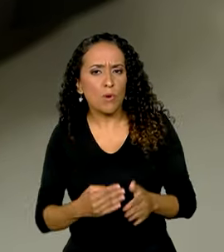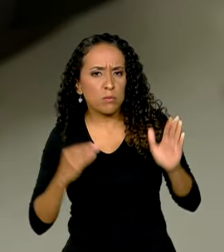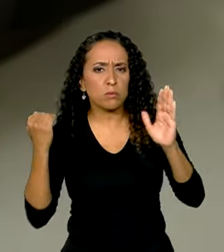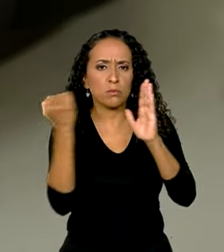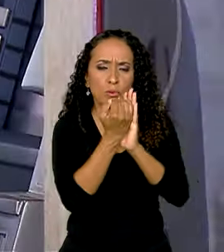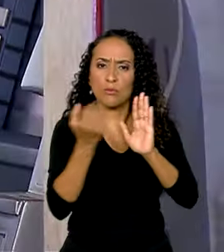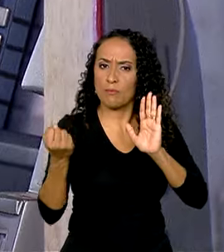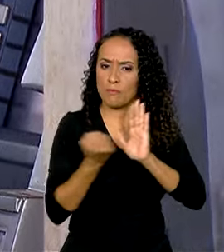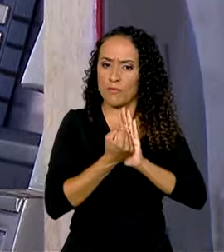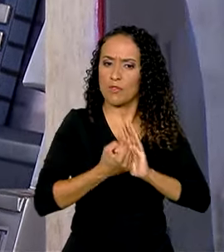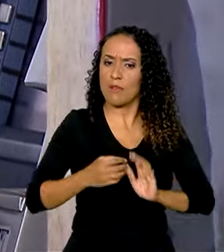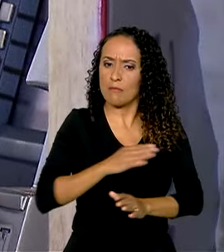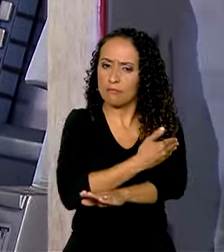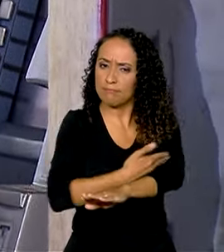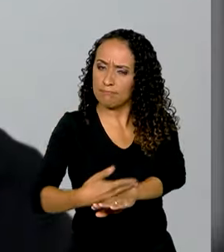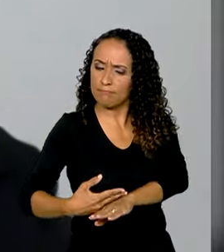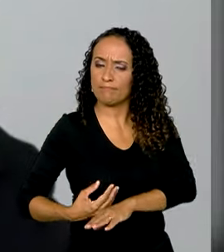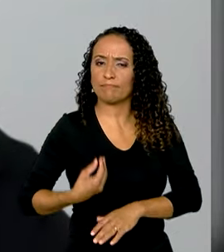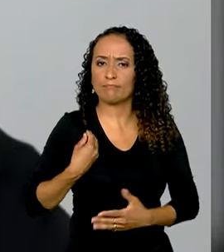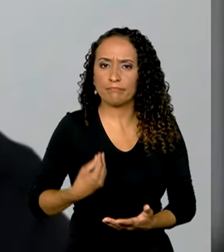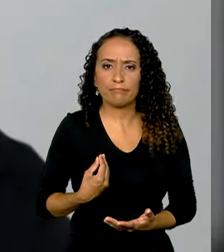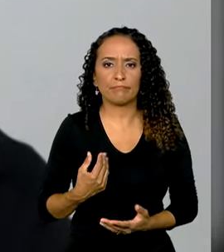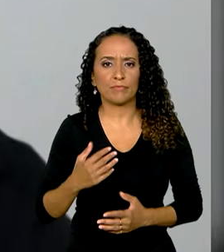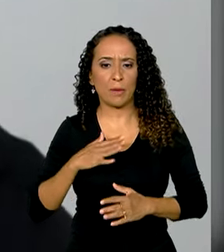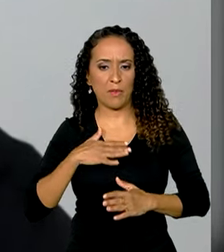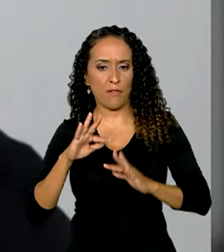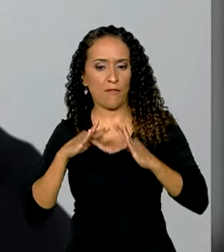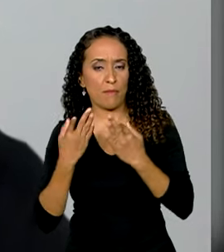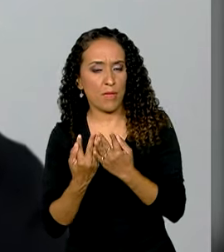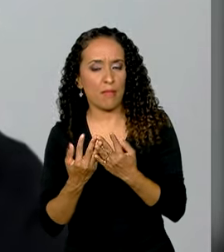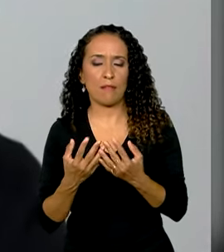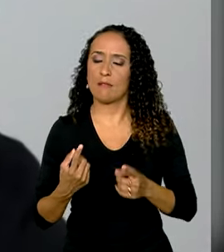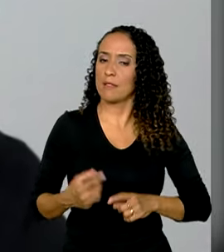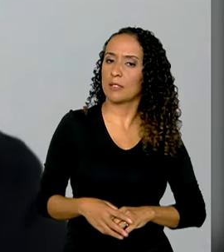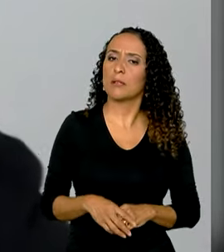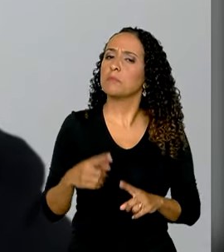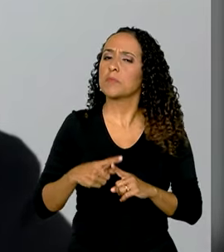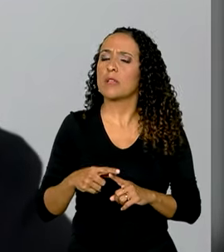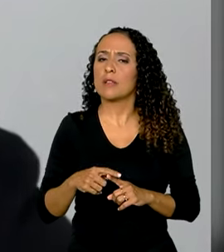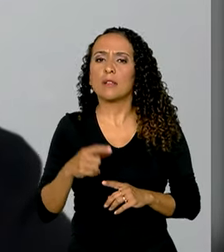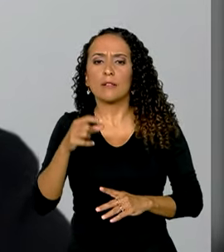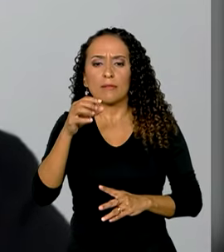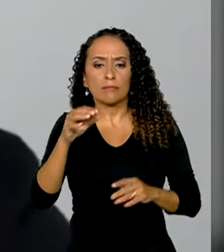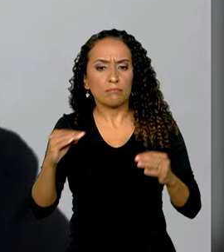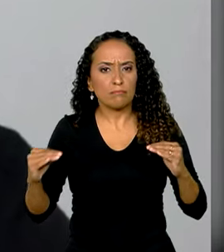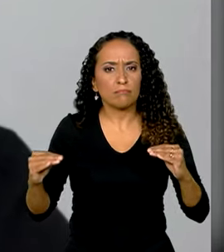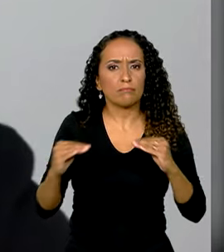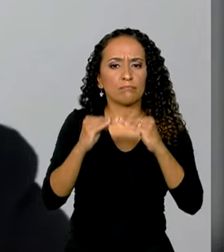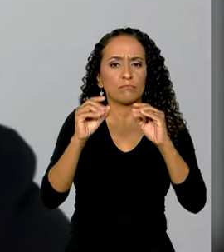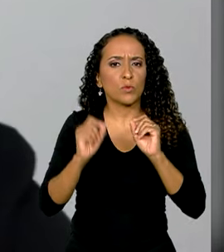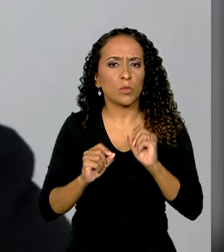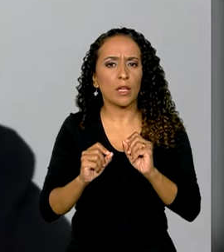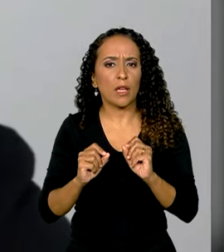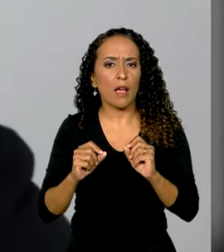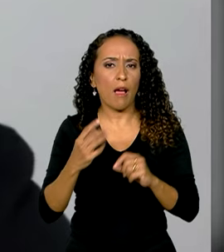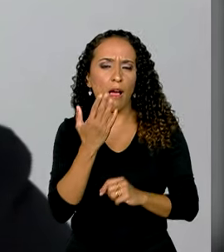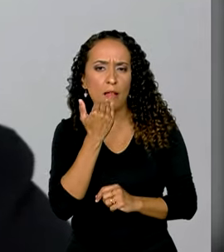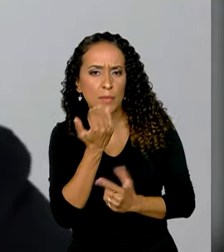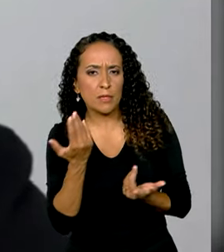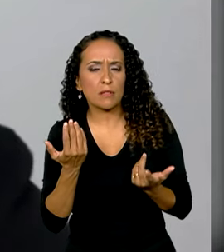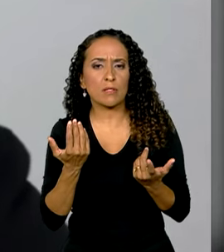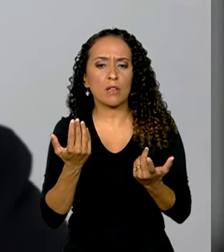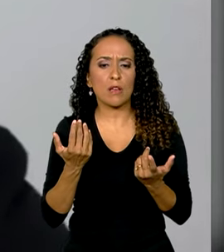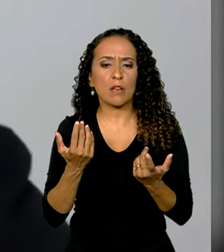hábitos de consumo da família dele. Poder proporcionar uma alimentação,